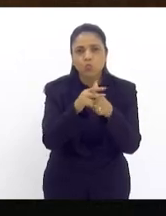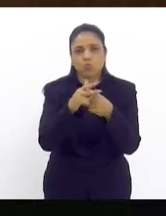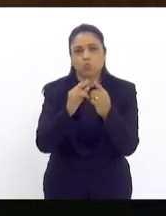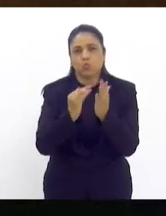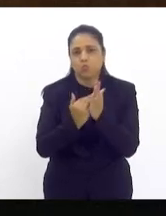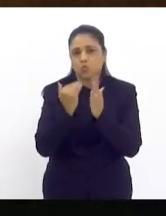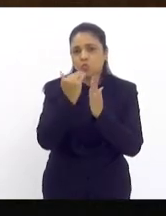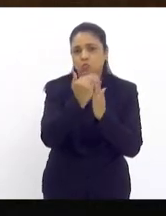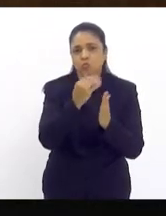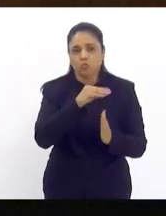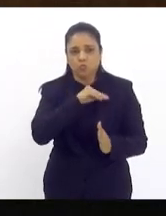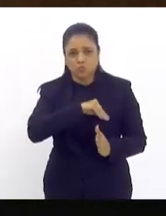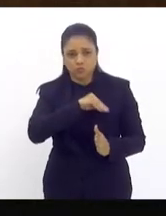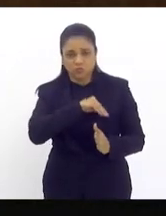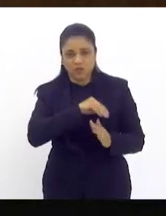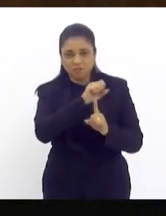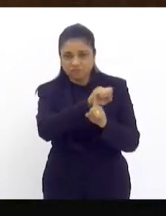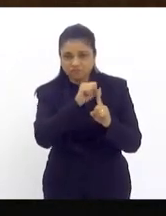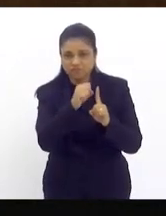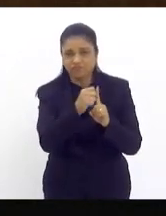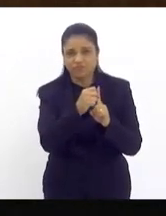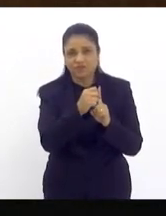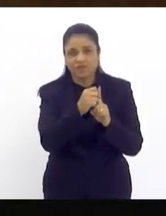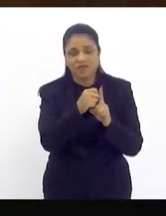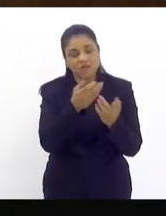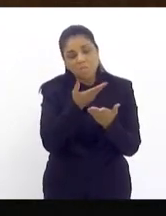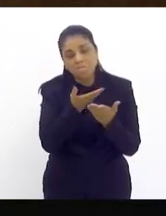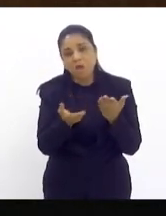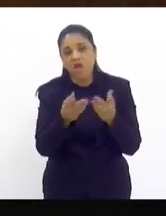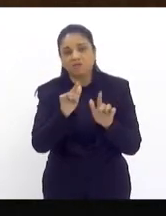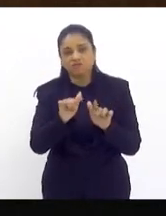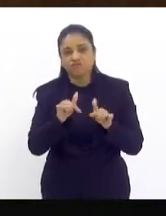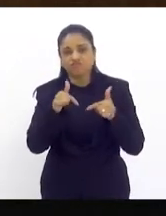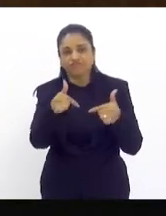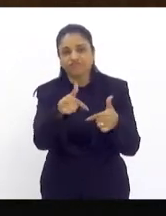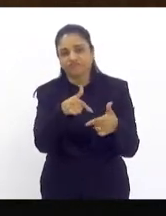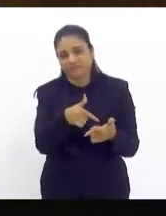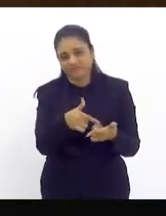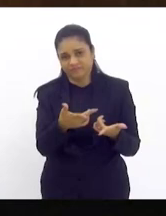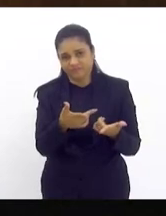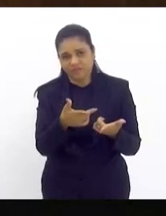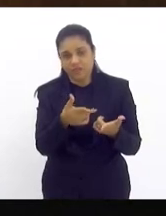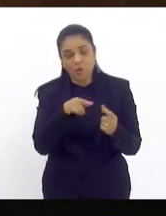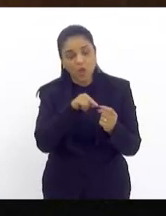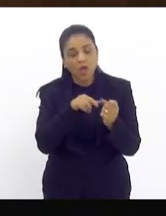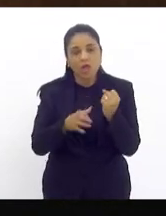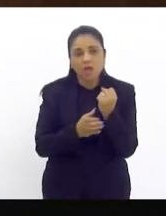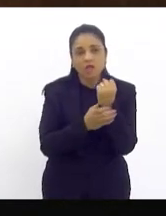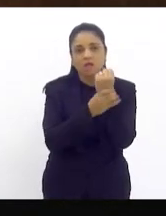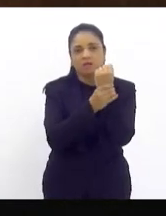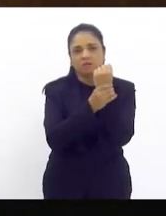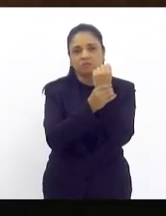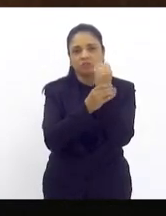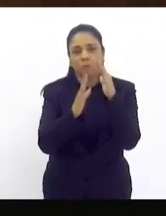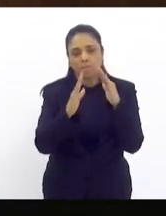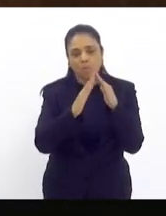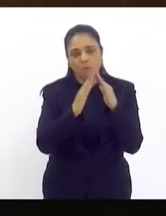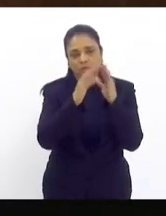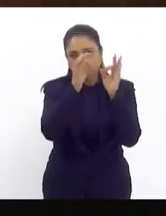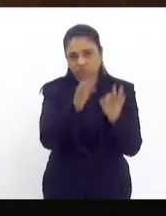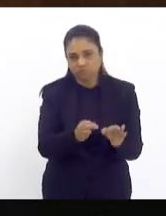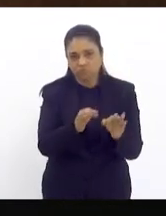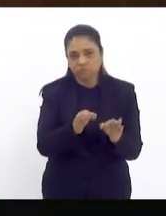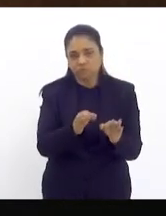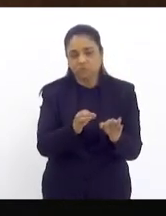aluguel social ele perde a sua função a função dele é garantir moradia digna pra quem precisa